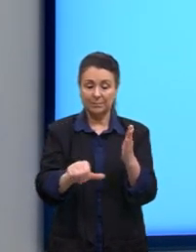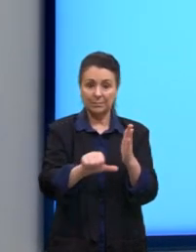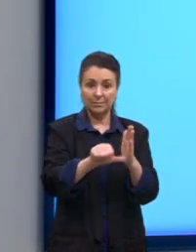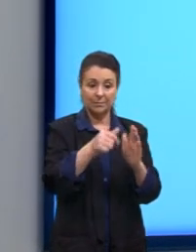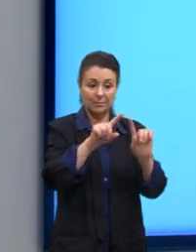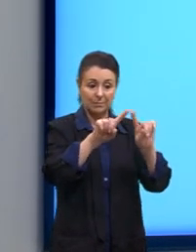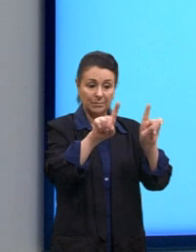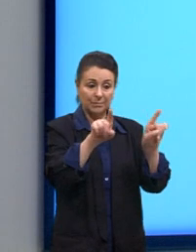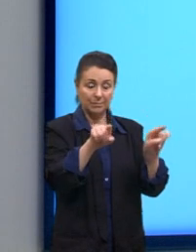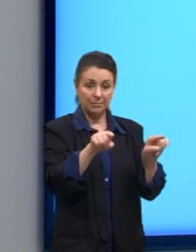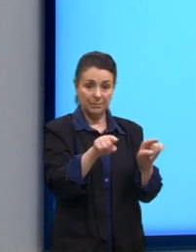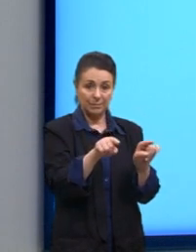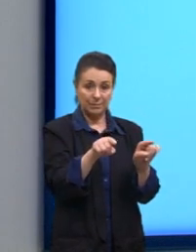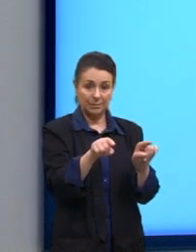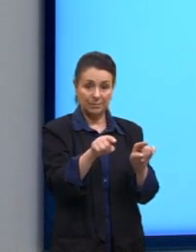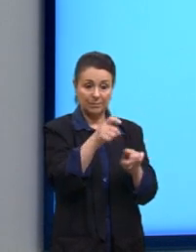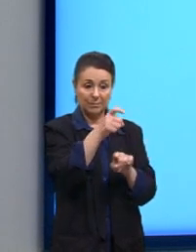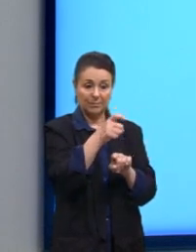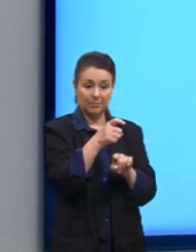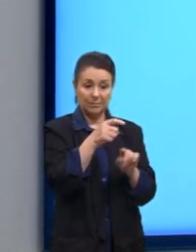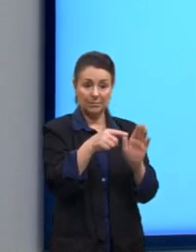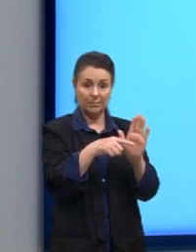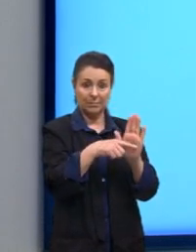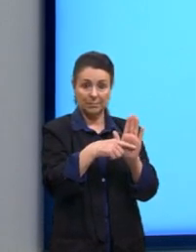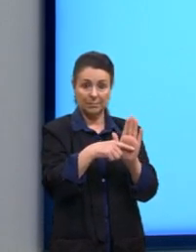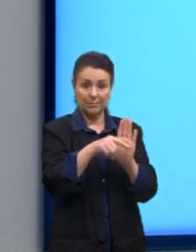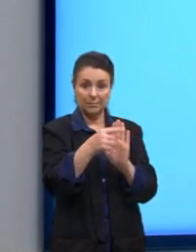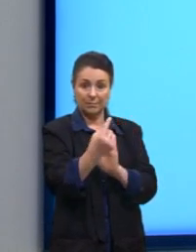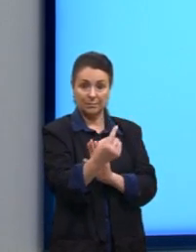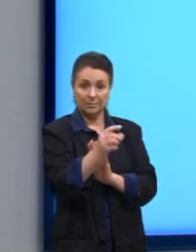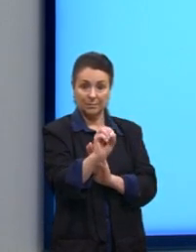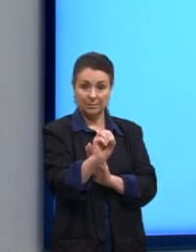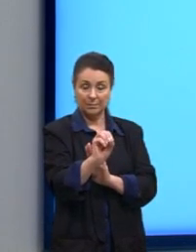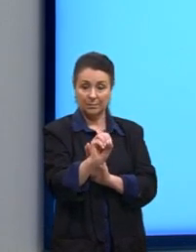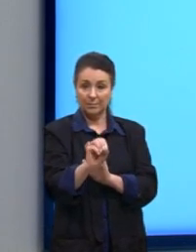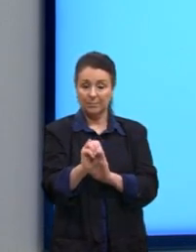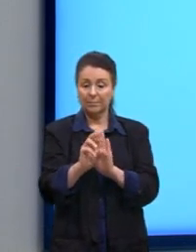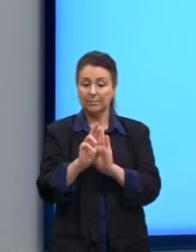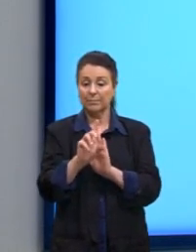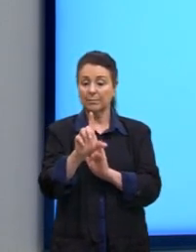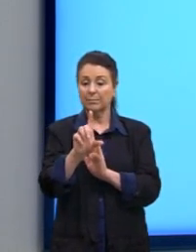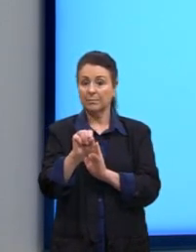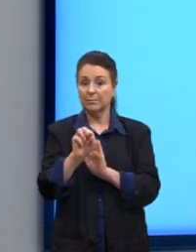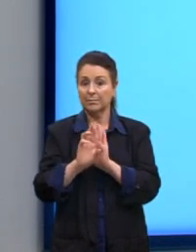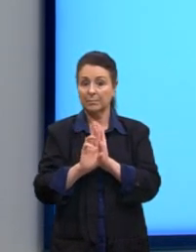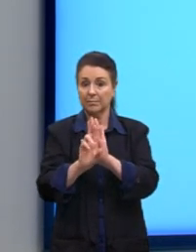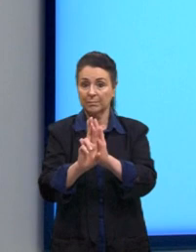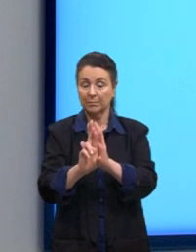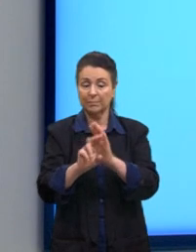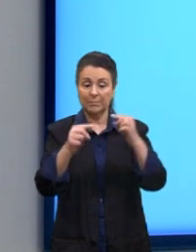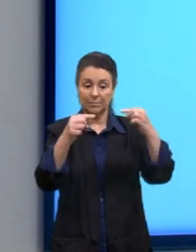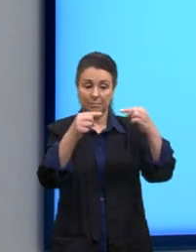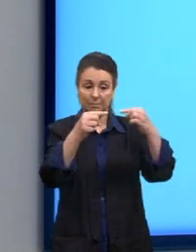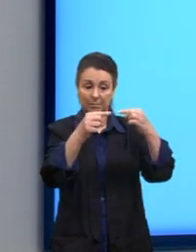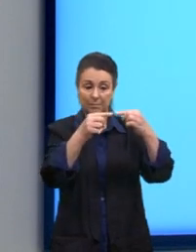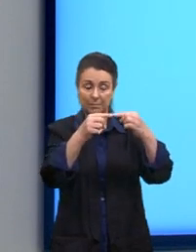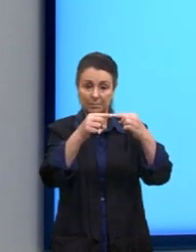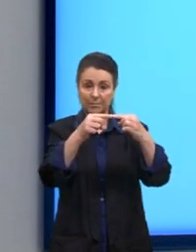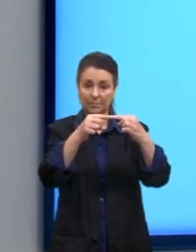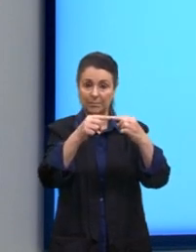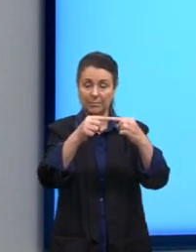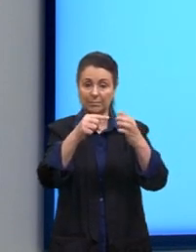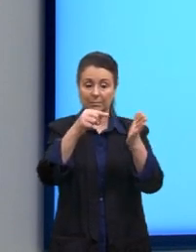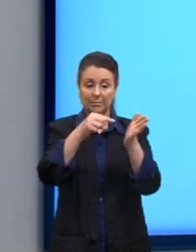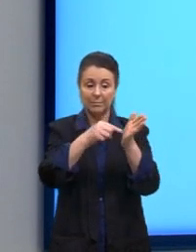parênteses, nós tínhamos o x menos 10. Então, o 10 representa a coordenada do ponto C